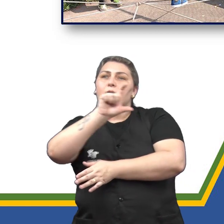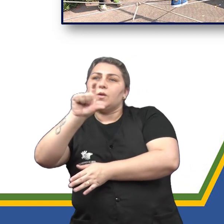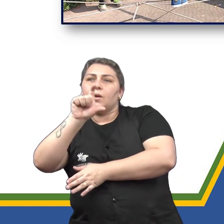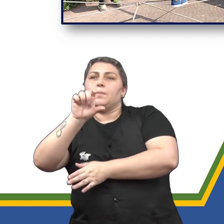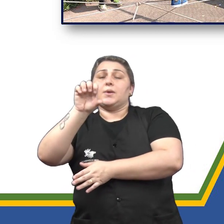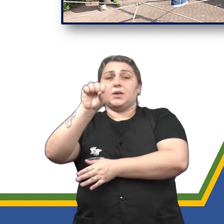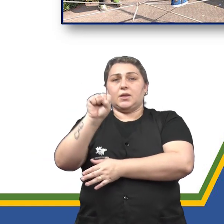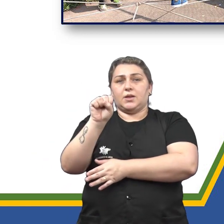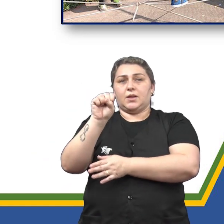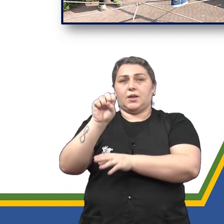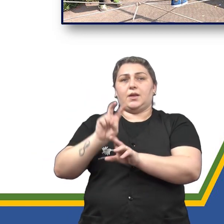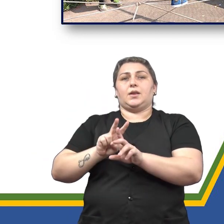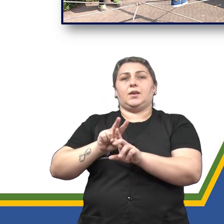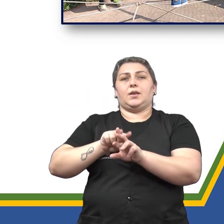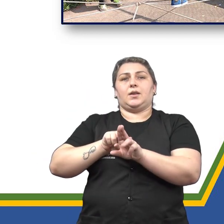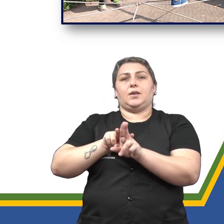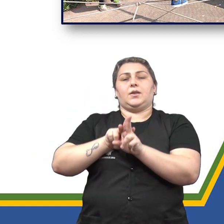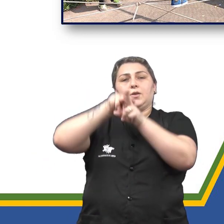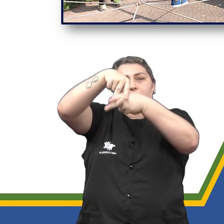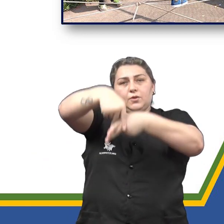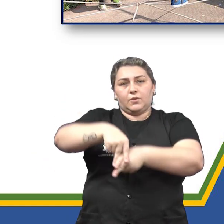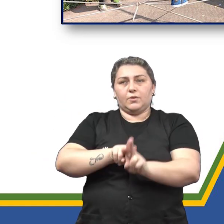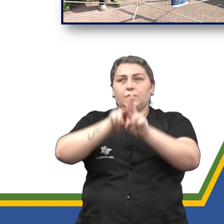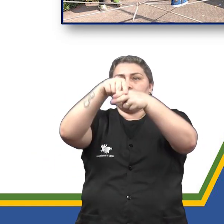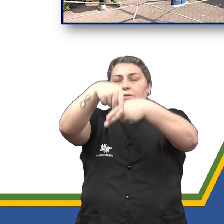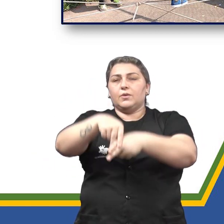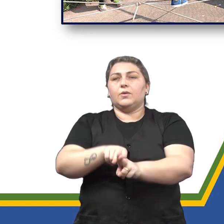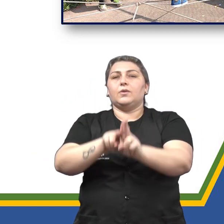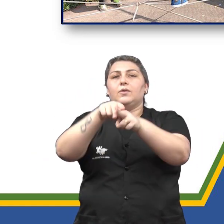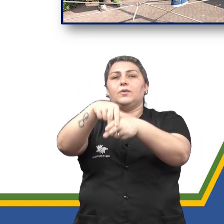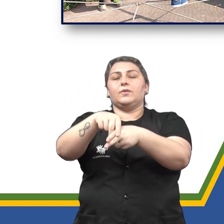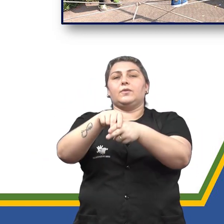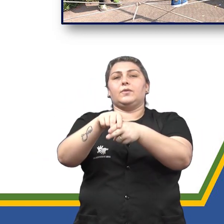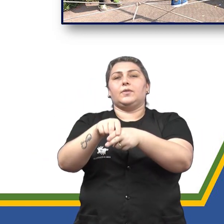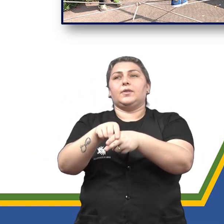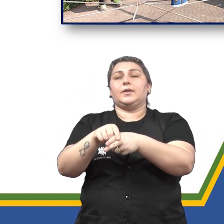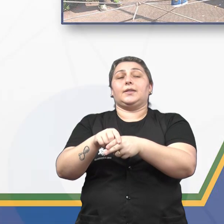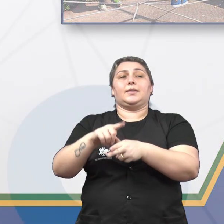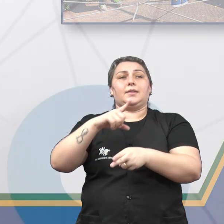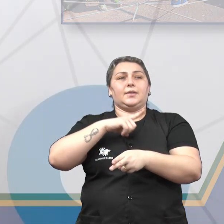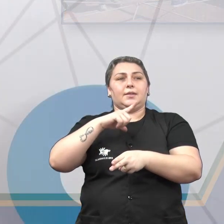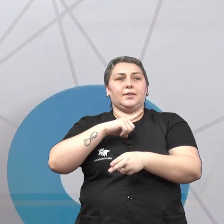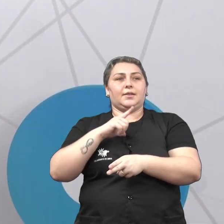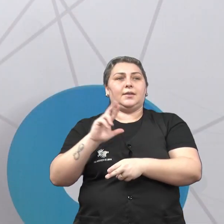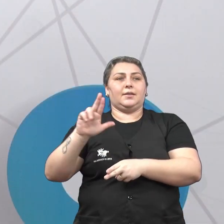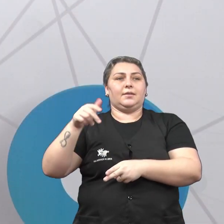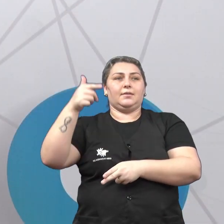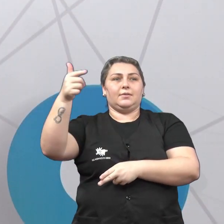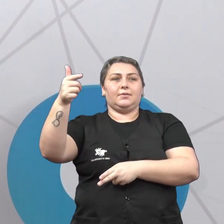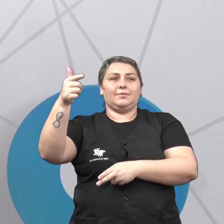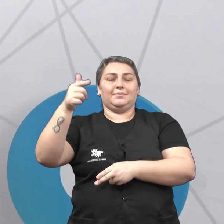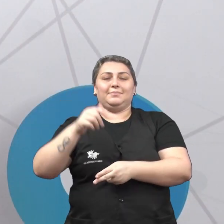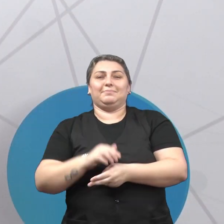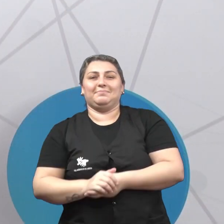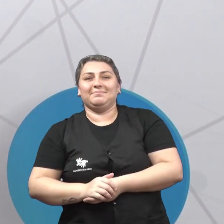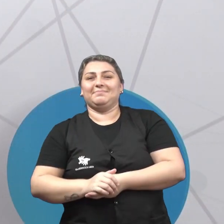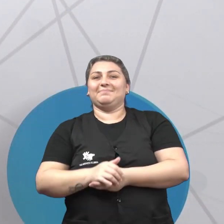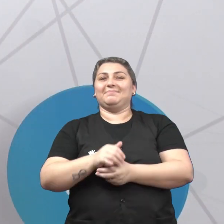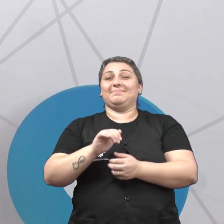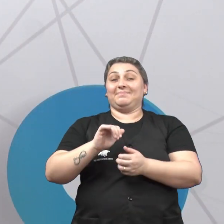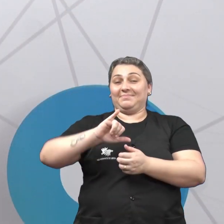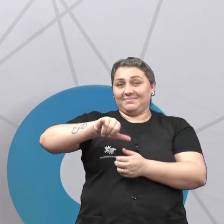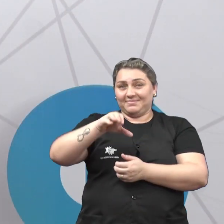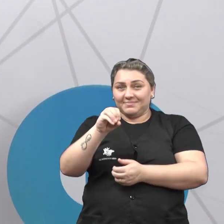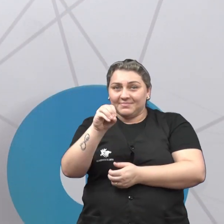o alpinismo, o paraquedismo, o bugjump. E aí a gente pode dar outras definições, né, para os jogos de aventura,